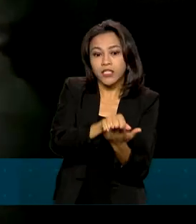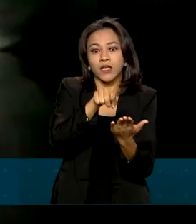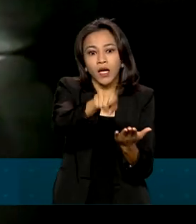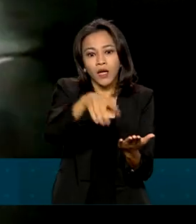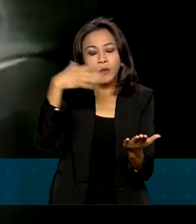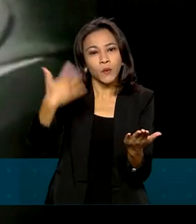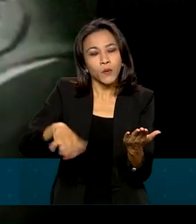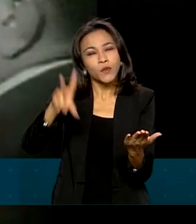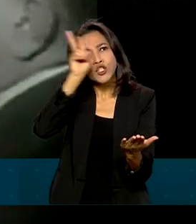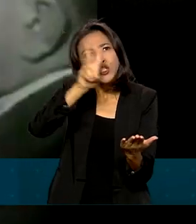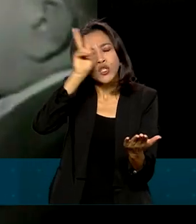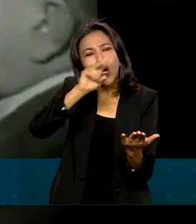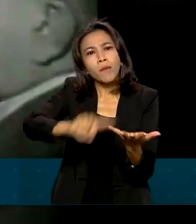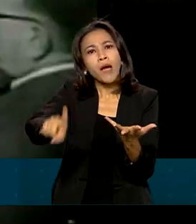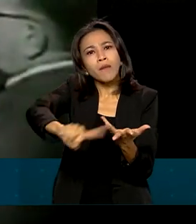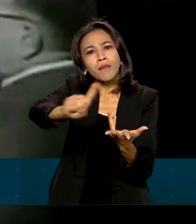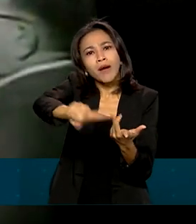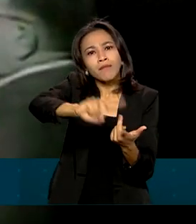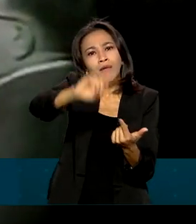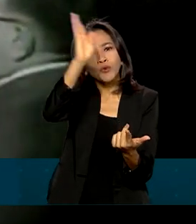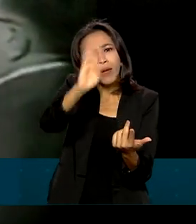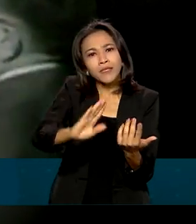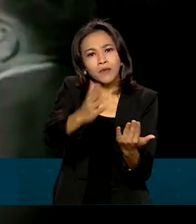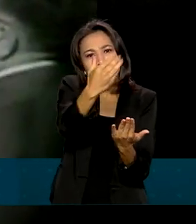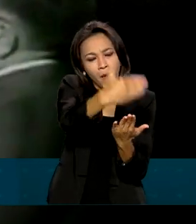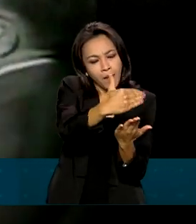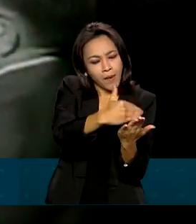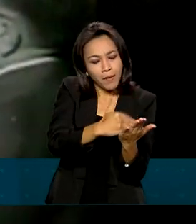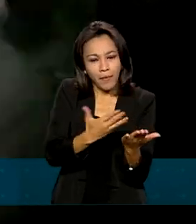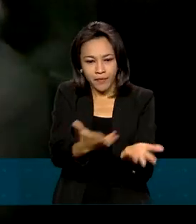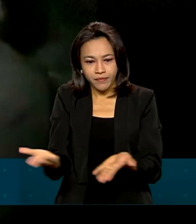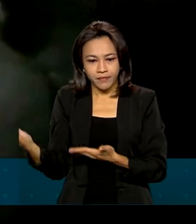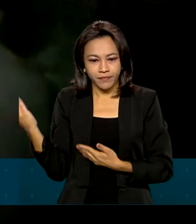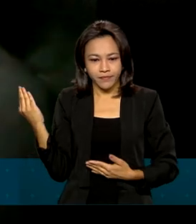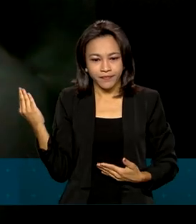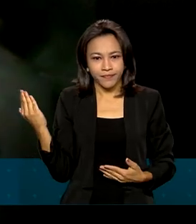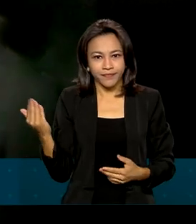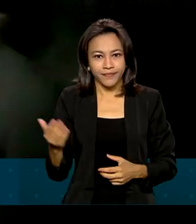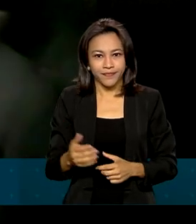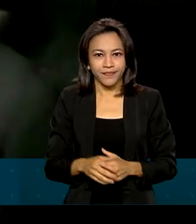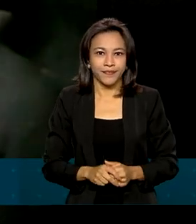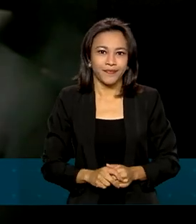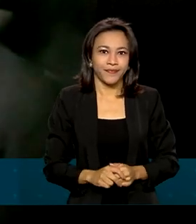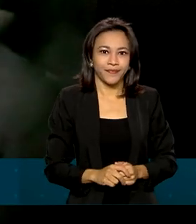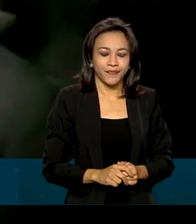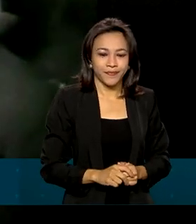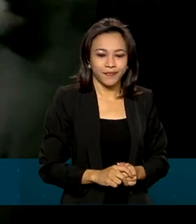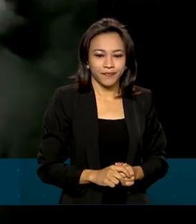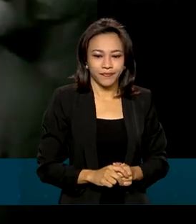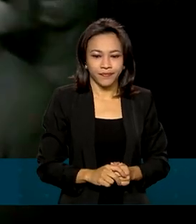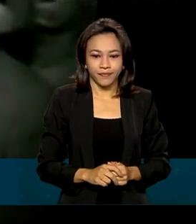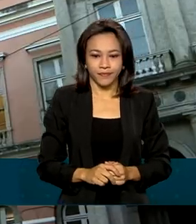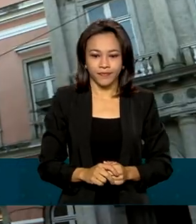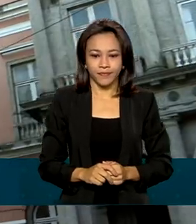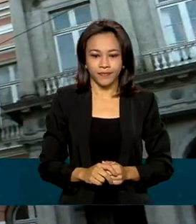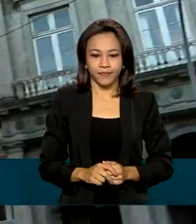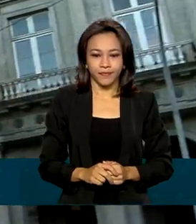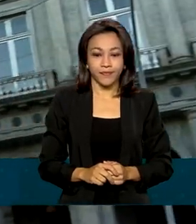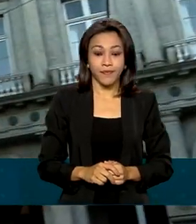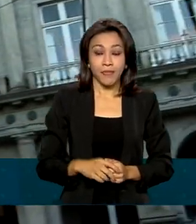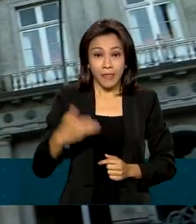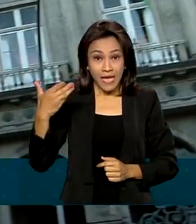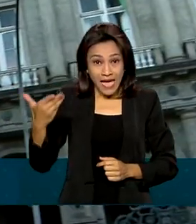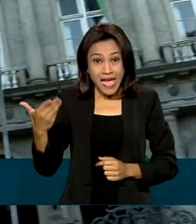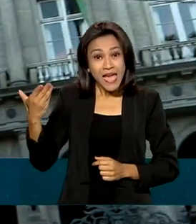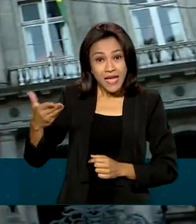parte da história do Brasil. Em linguagem simples e sincera, Mestre Jerônimo diz de seu reconhecimento ao chefe do governo. Parte